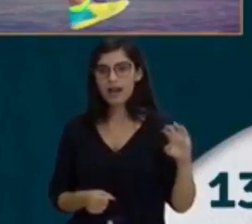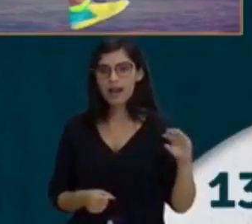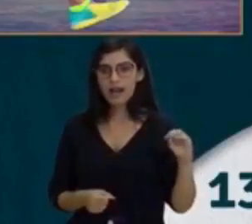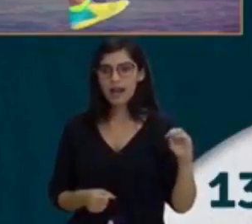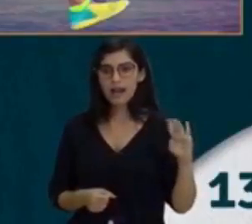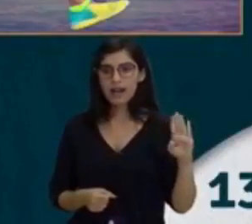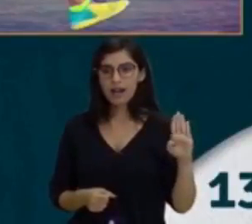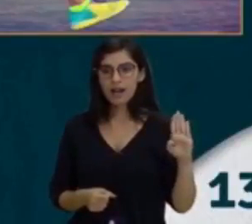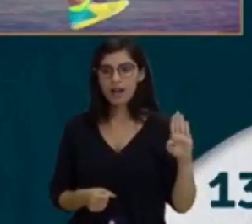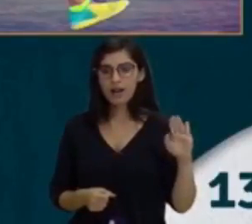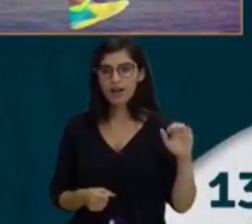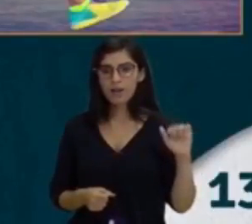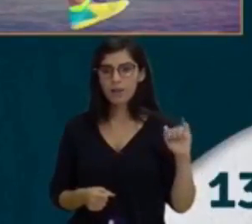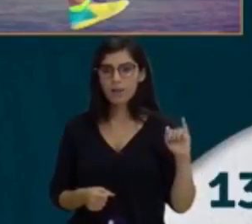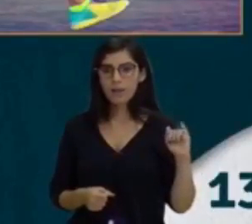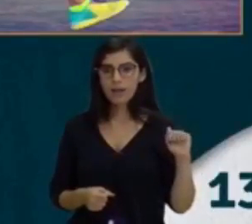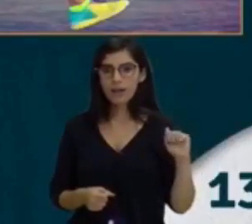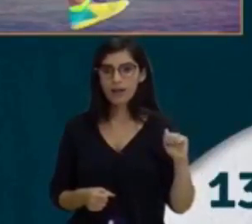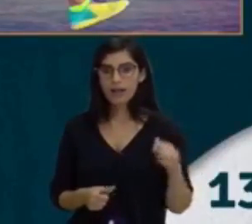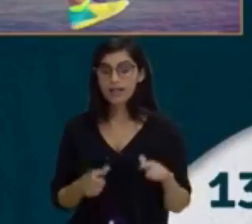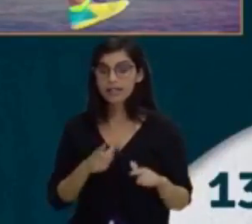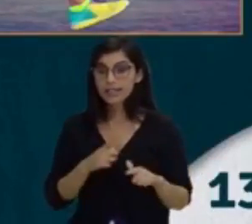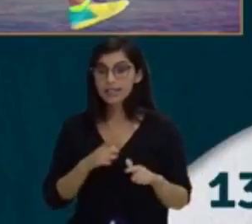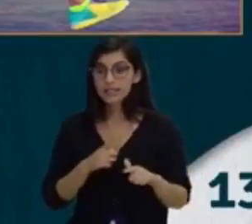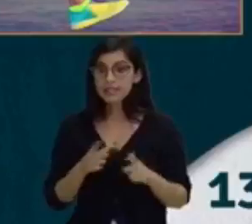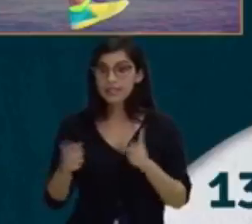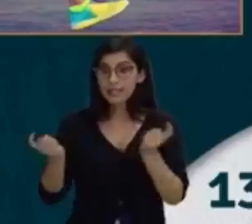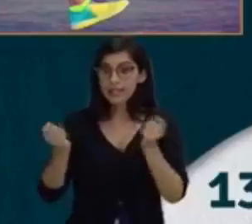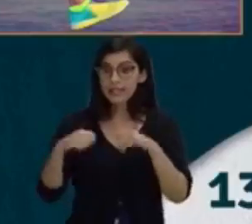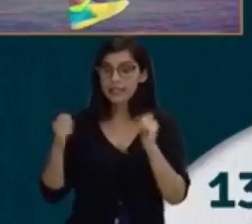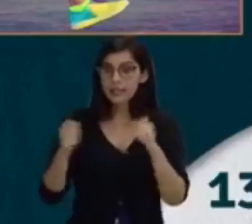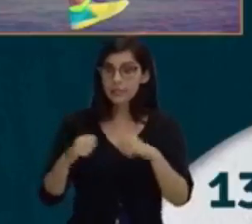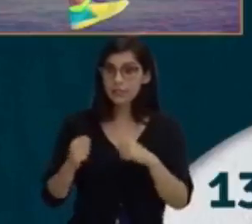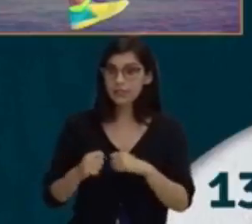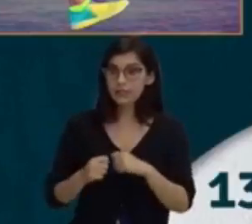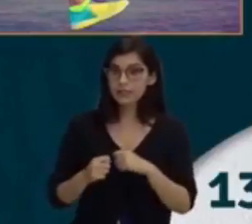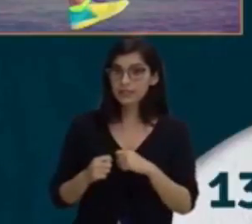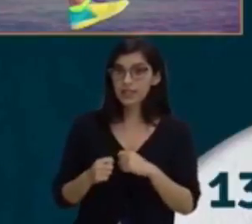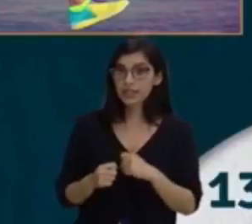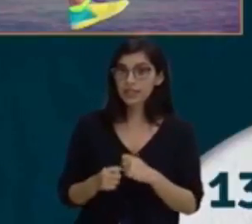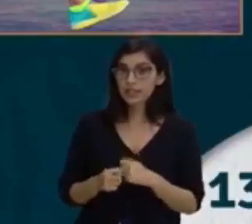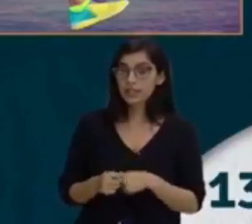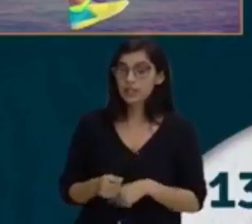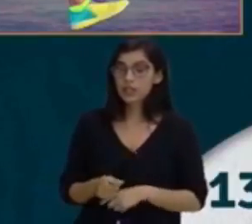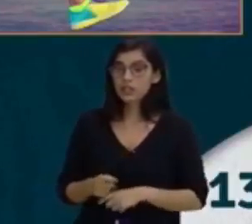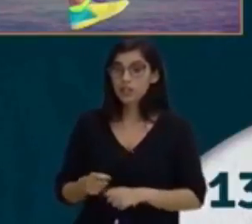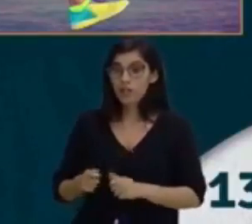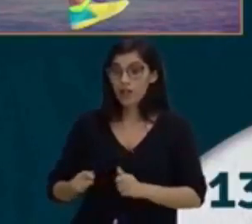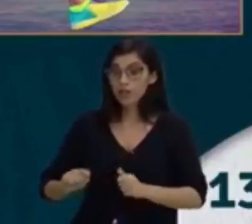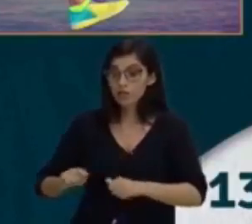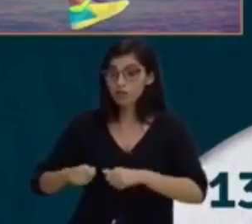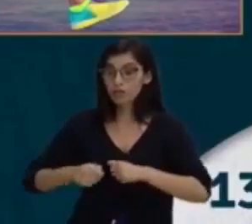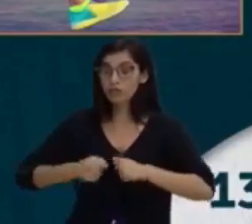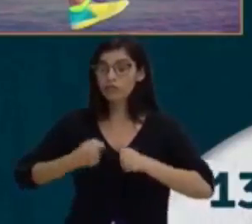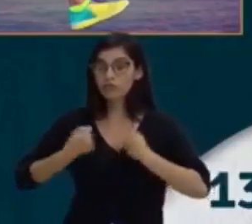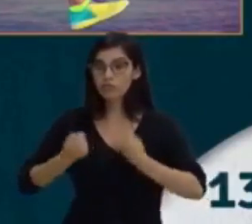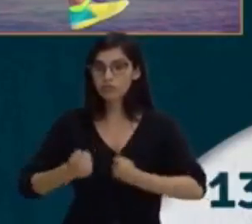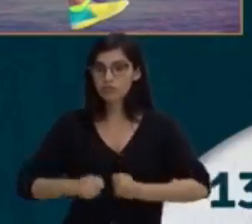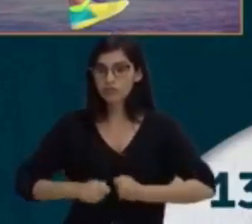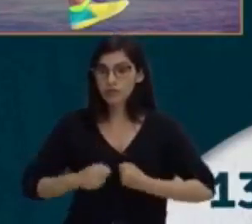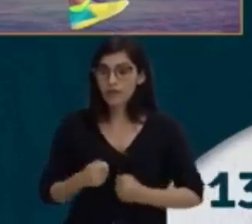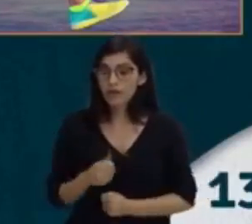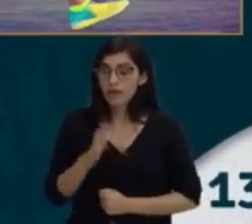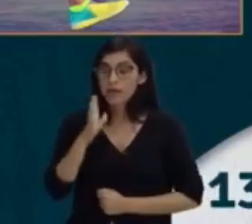aeróbica, tem a capacidade de suportar esforços intensos de grande duração,